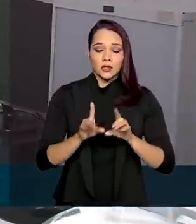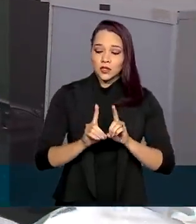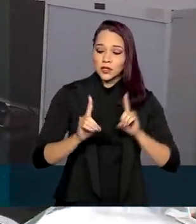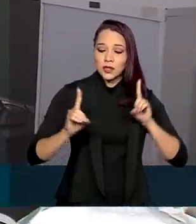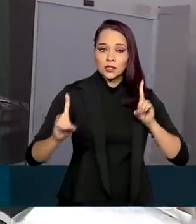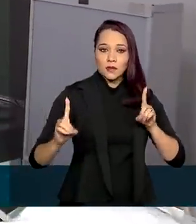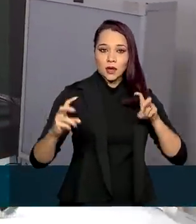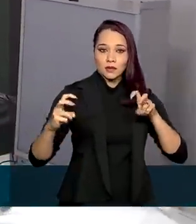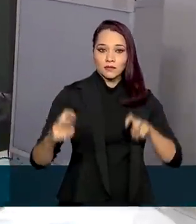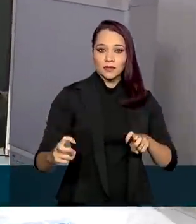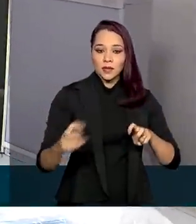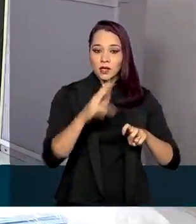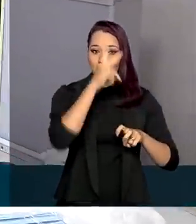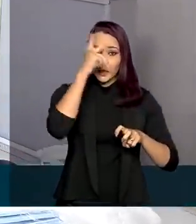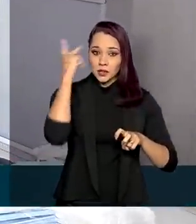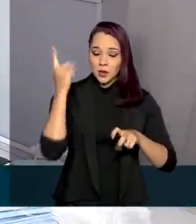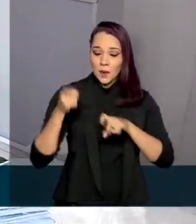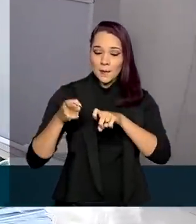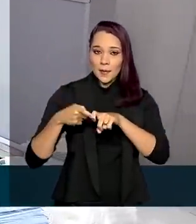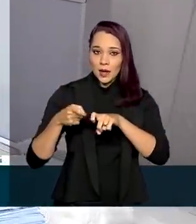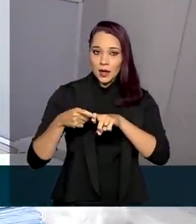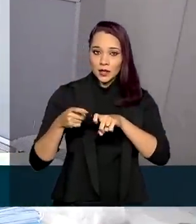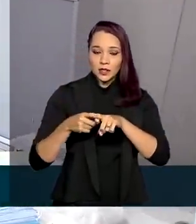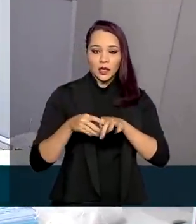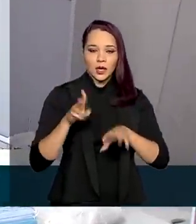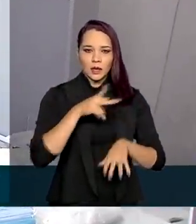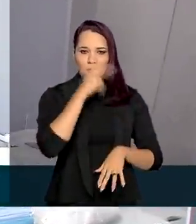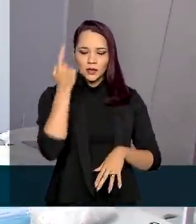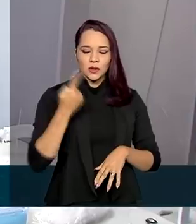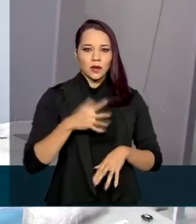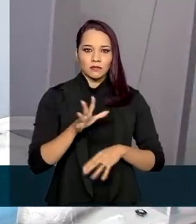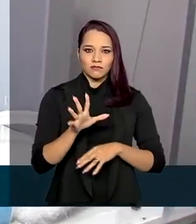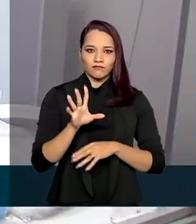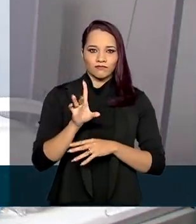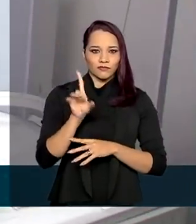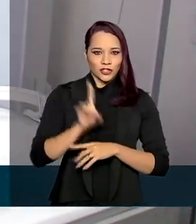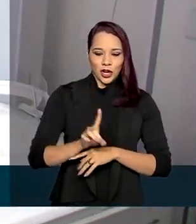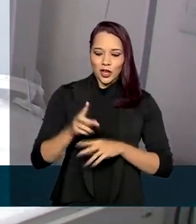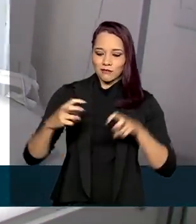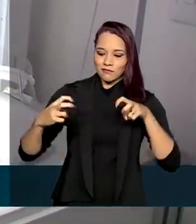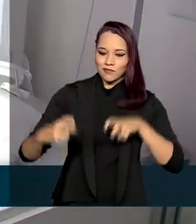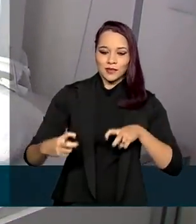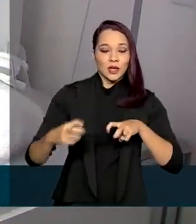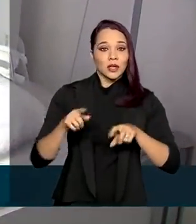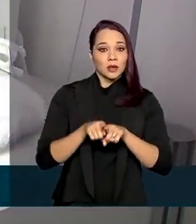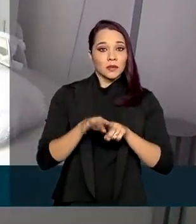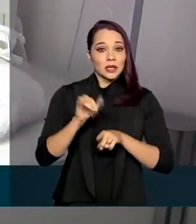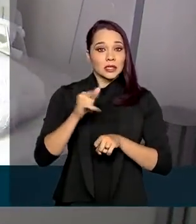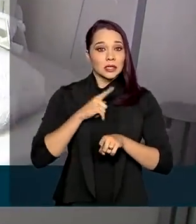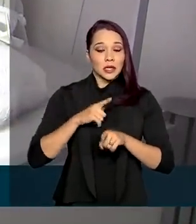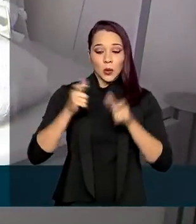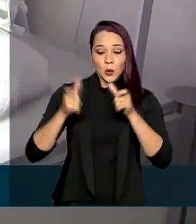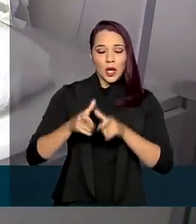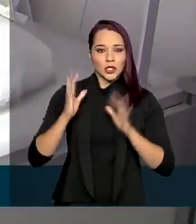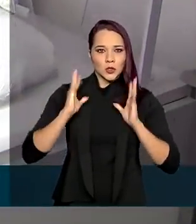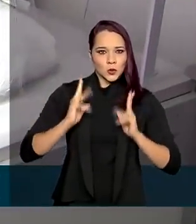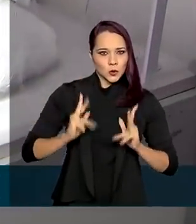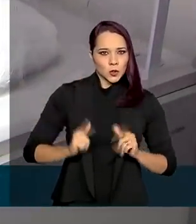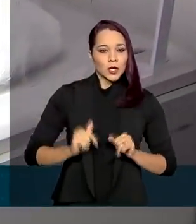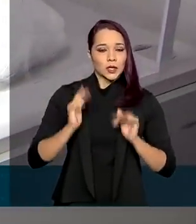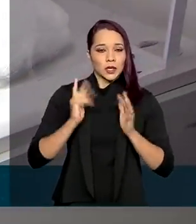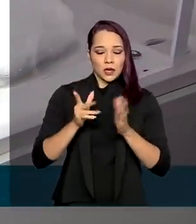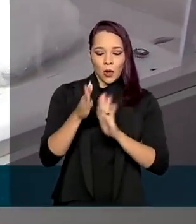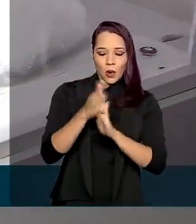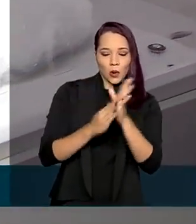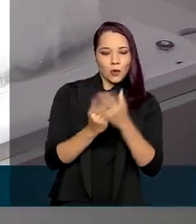distanciamento mínimo entre o perito e o assegurado e também a disponibilização de materiais de higiene e limpeza, como